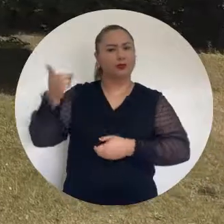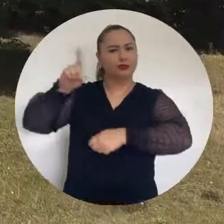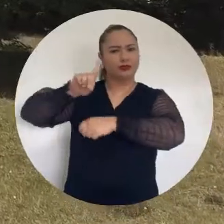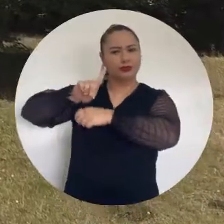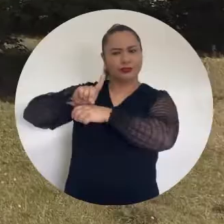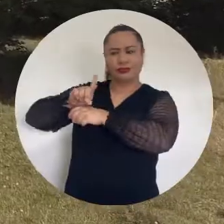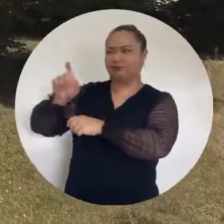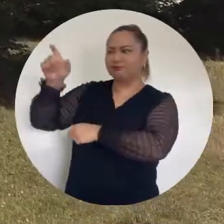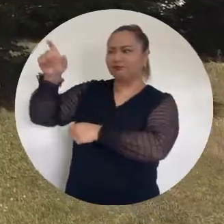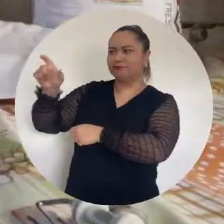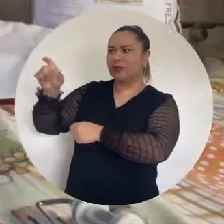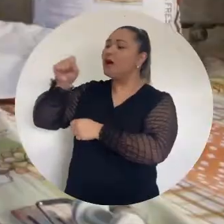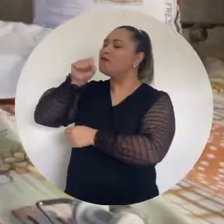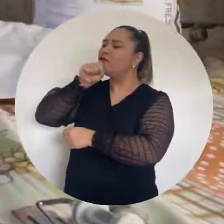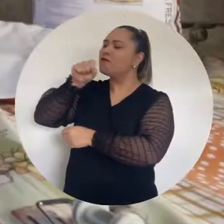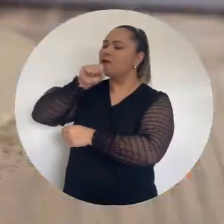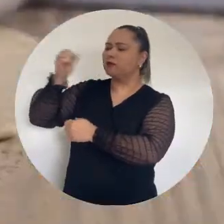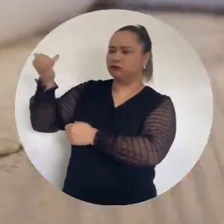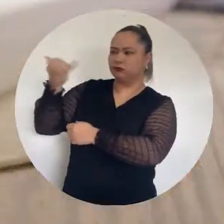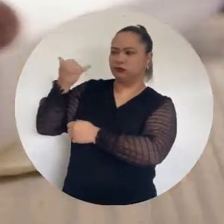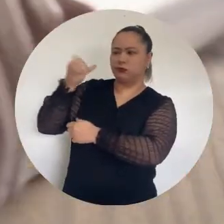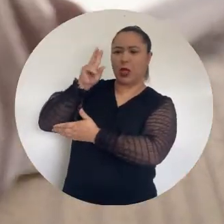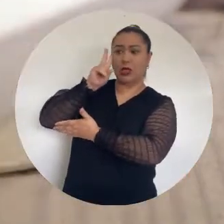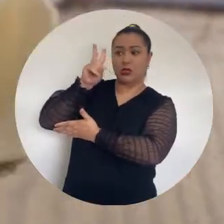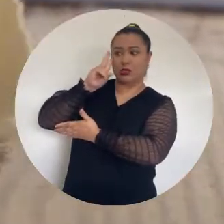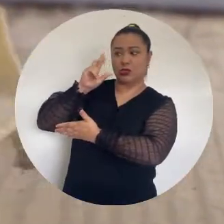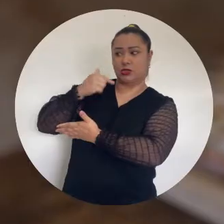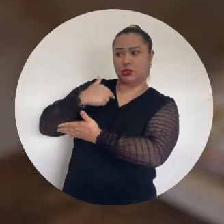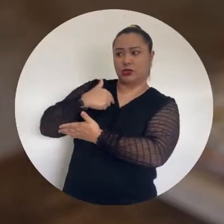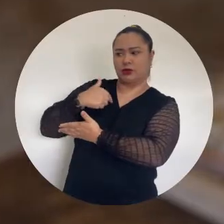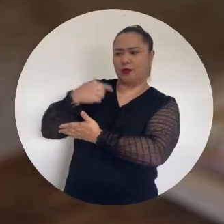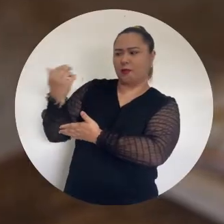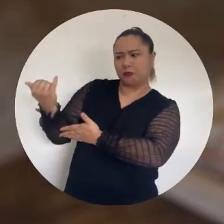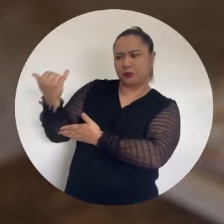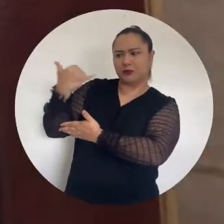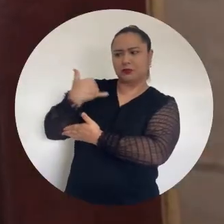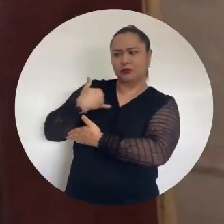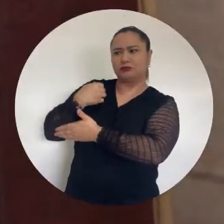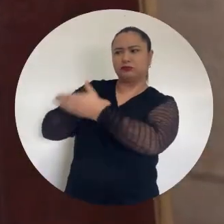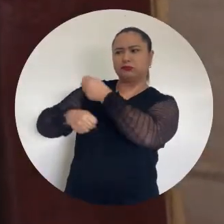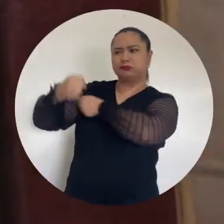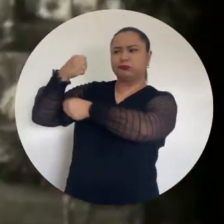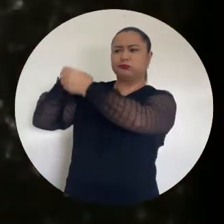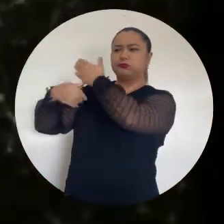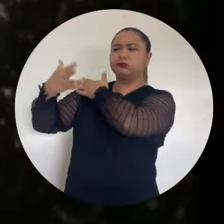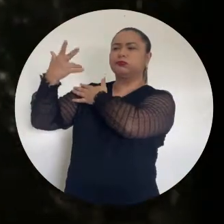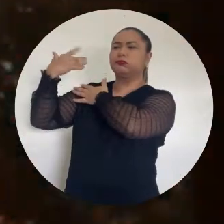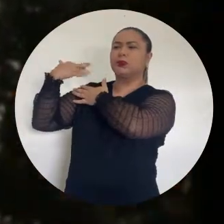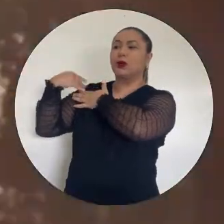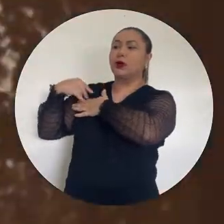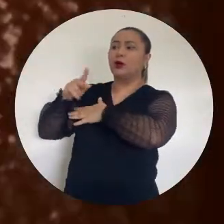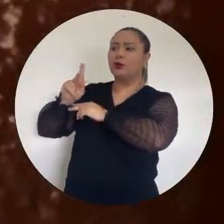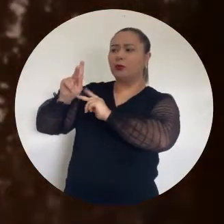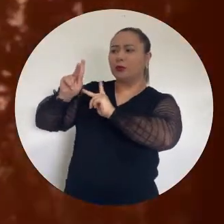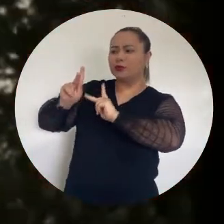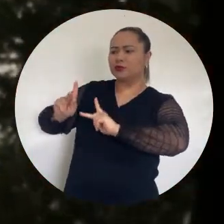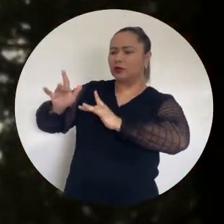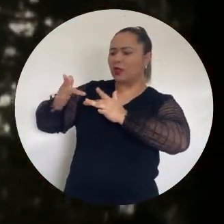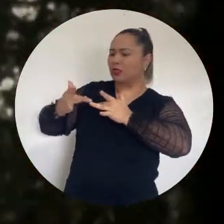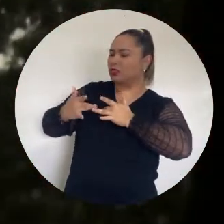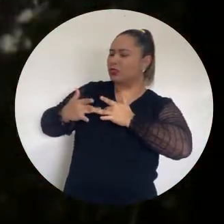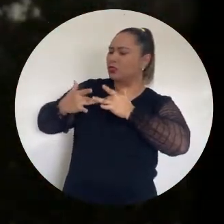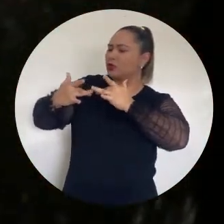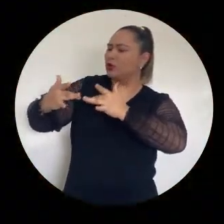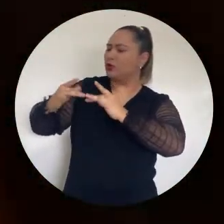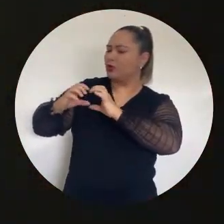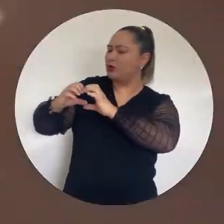Teve um dia que a minha avó me contou uma história. Ela disse que há muitos anos uma pessoa